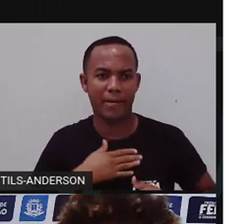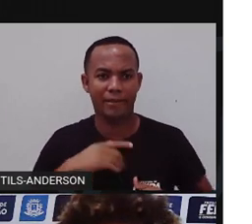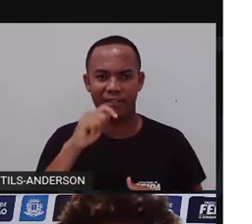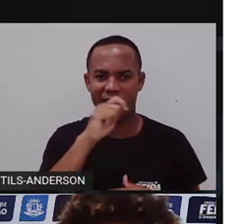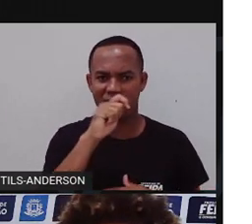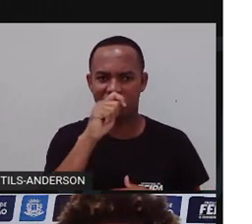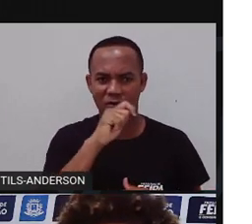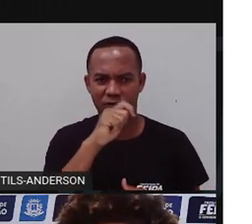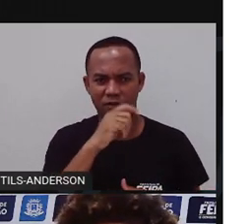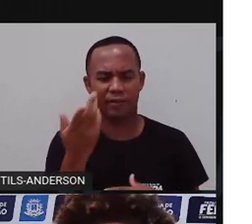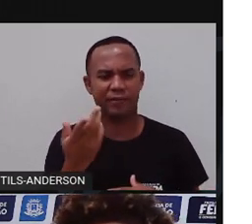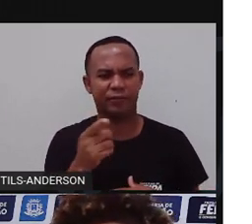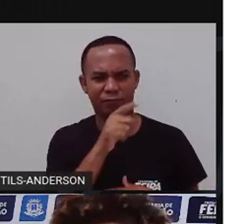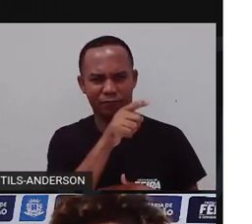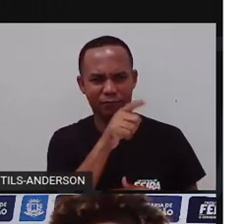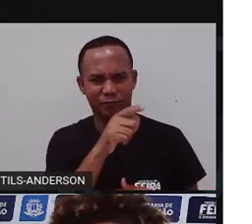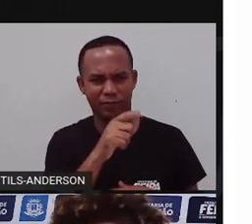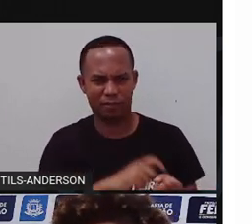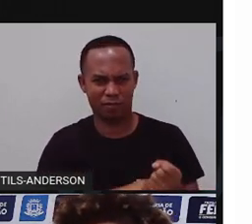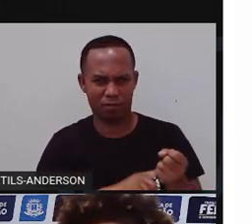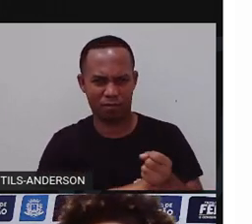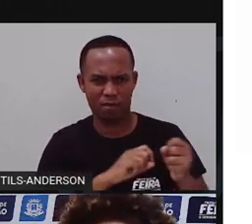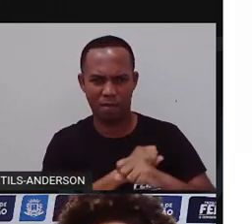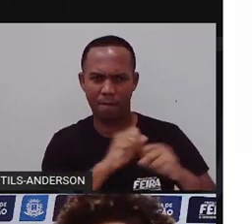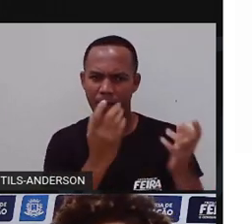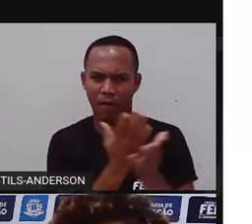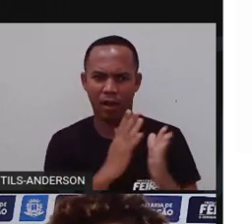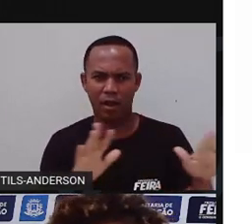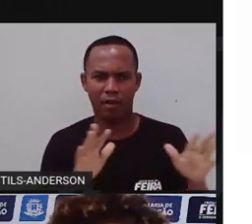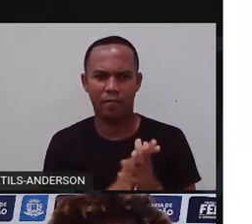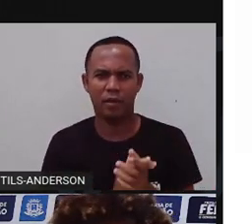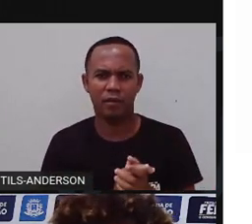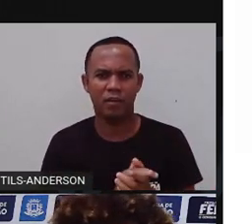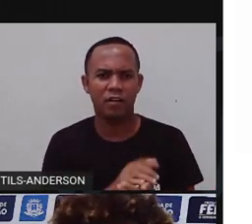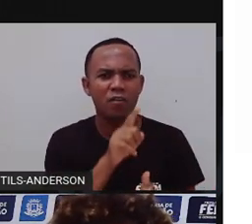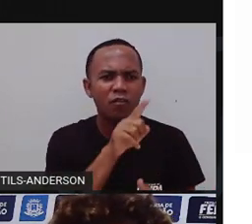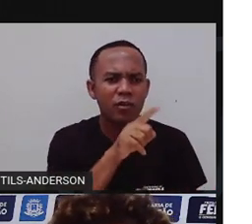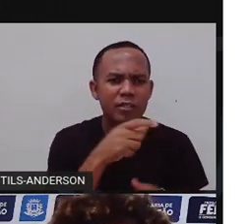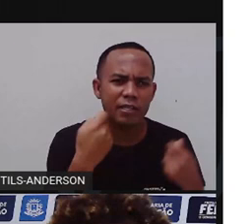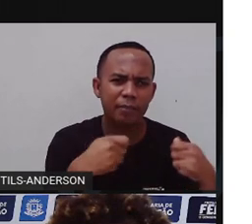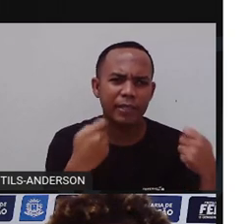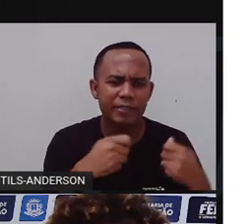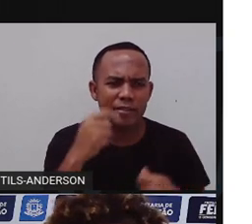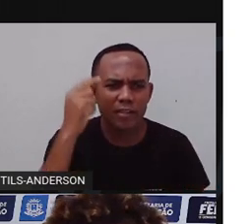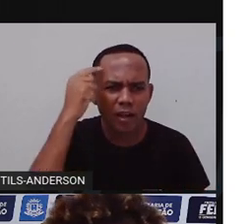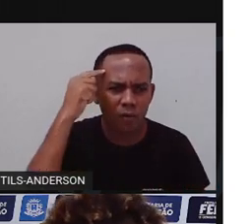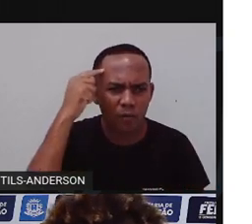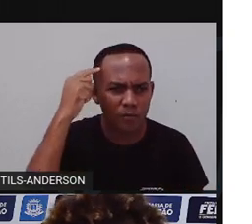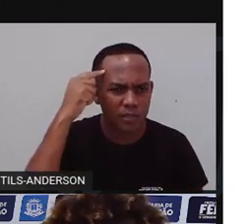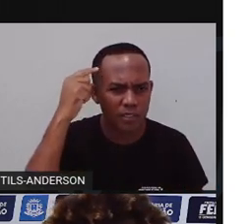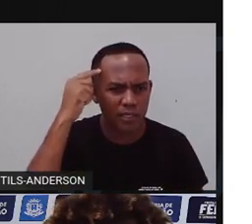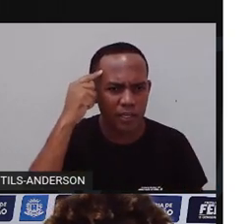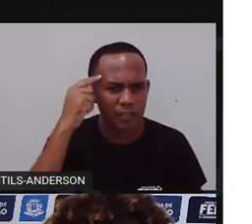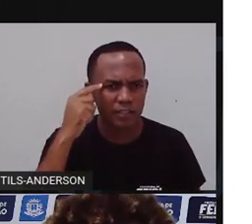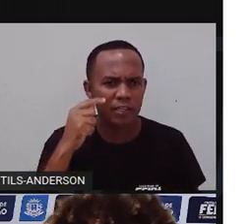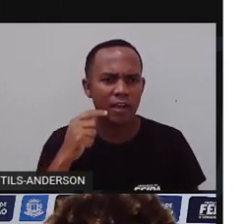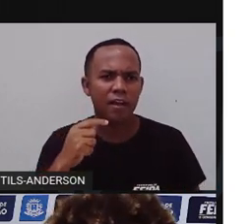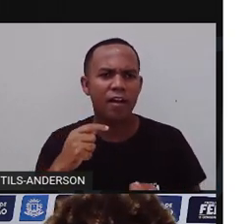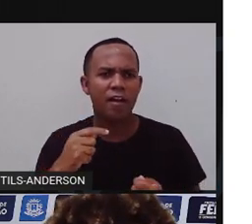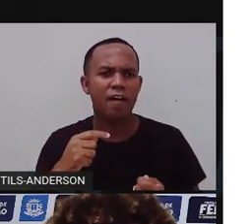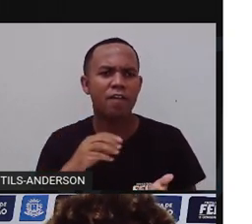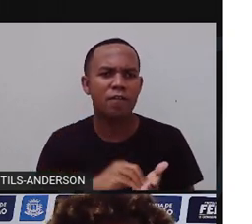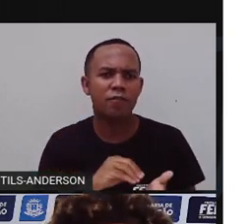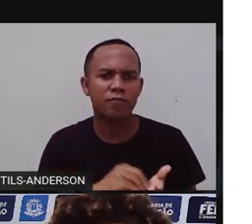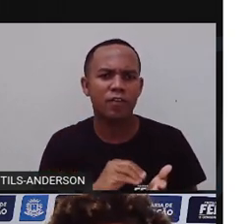parar com essa rebeldia. O senhor não tem consciência que é falta de educação jogar lixo na rua?